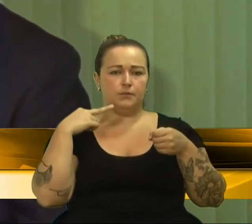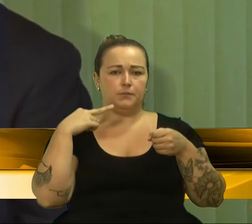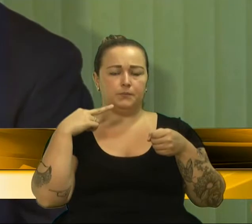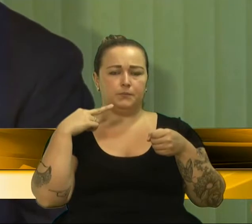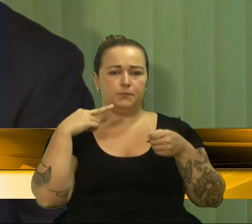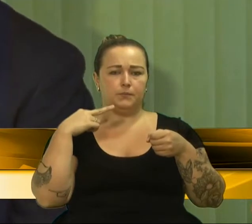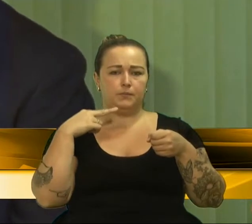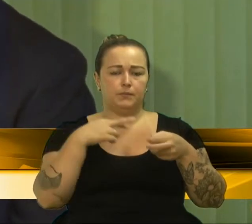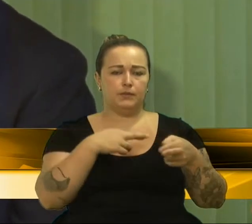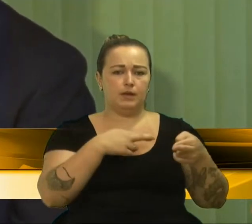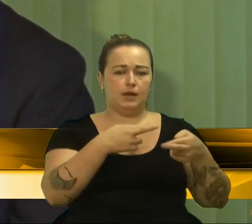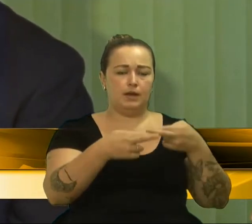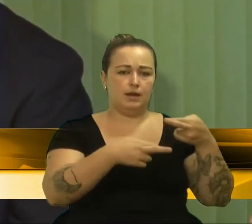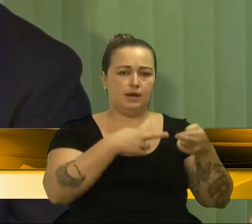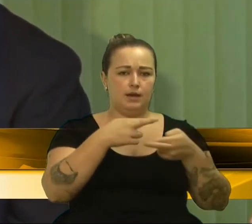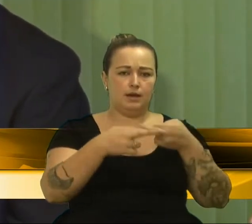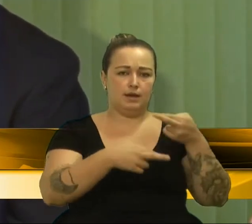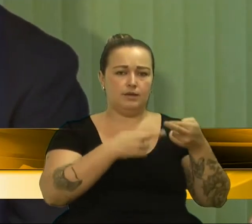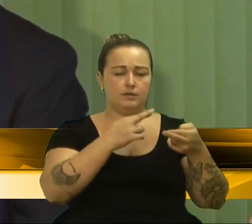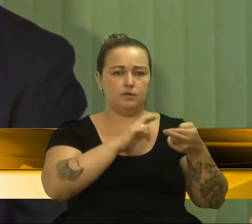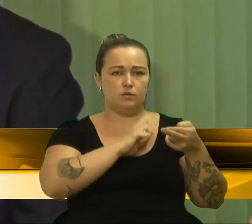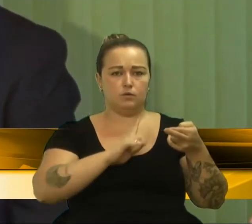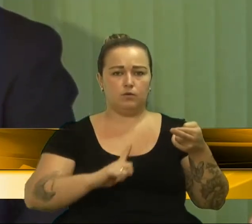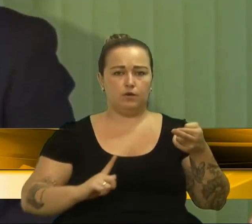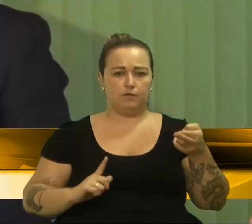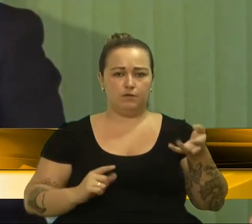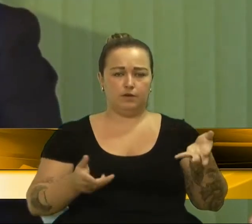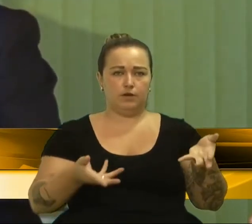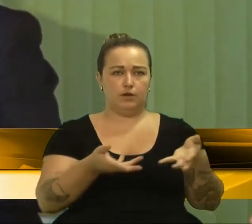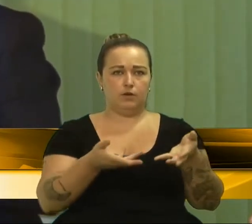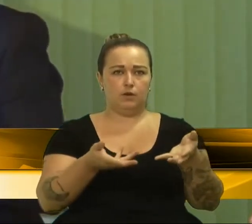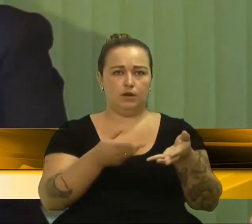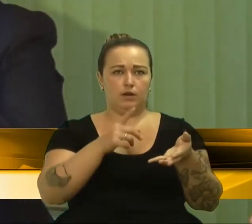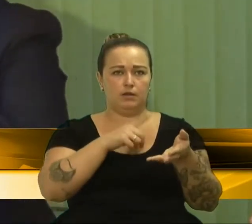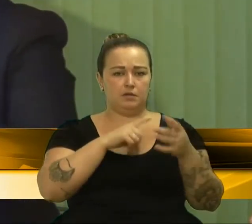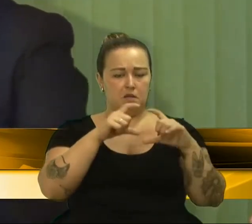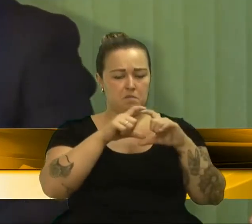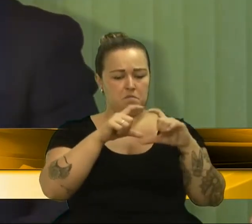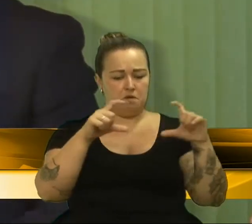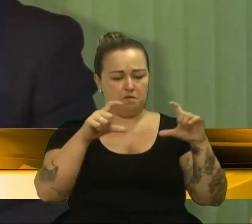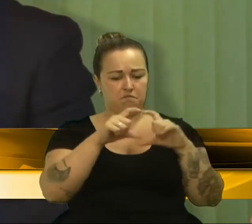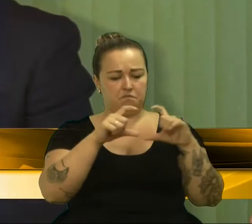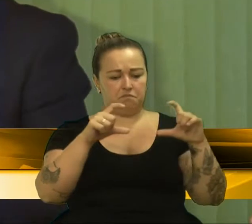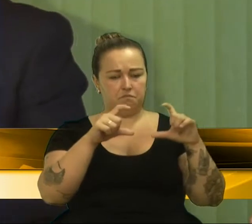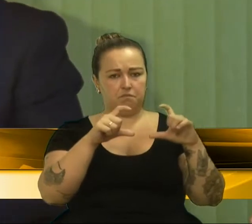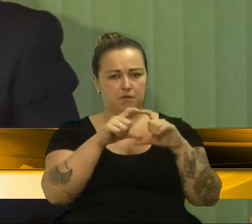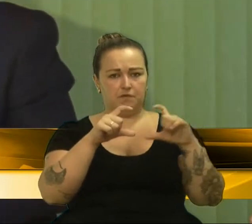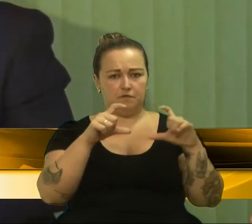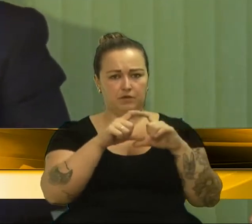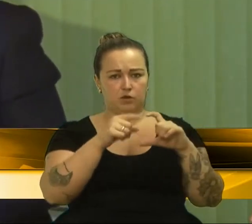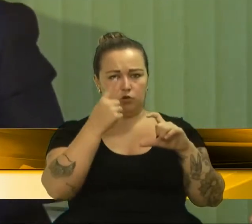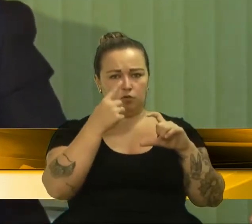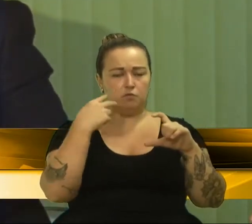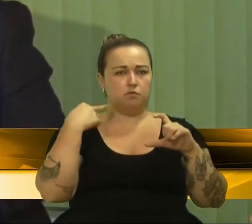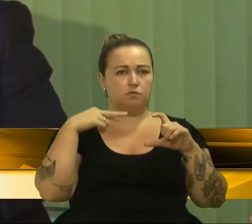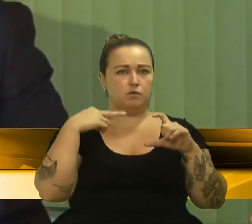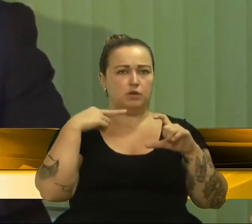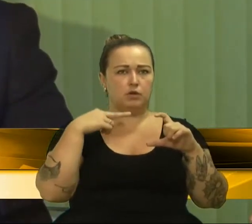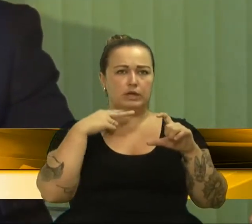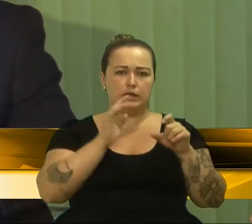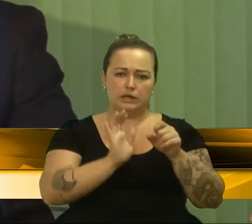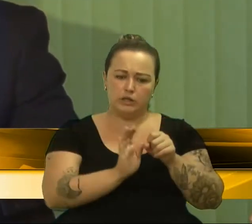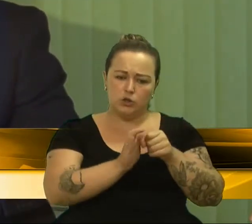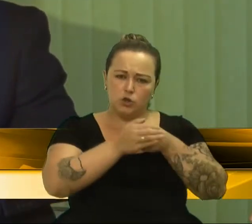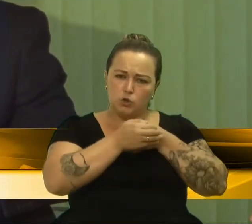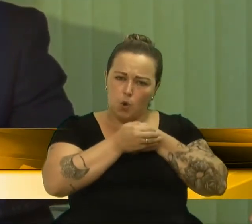relação com o atual governo. E aí tem uma fala, tem uma fala ali de um vereador que se esconde no